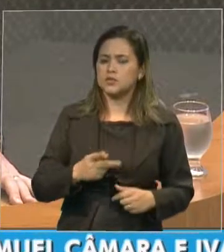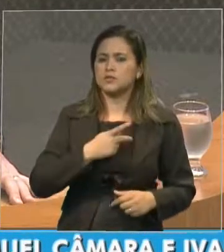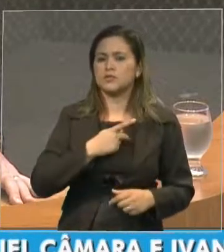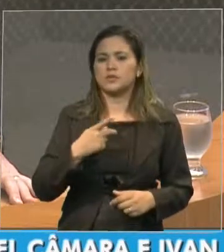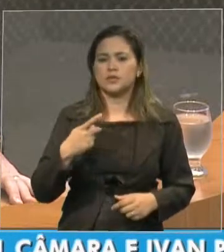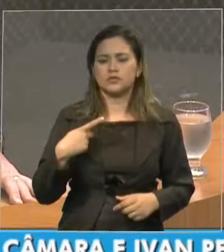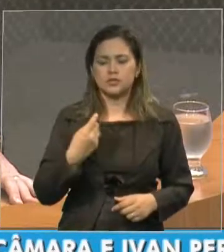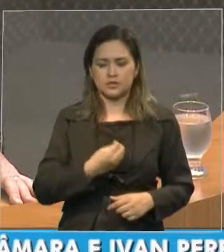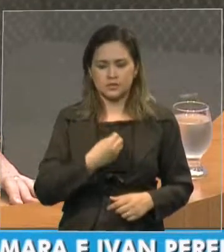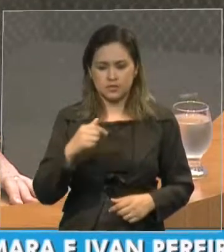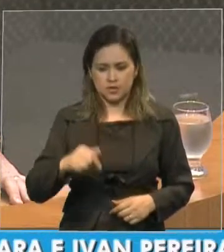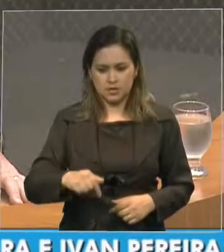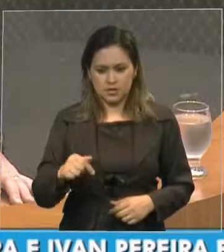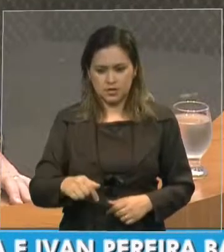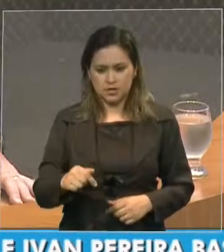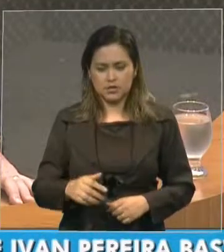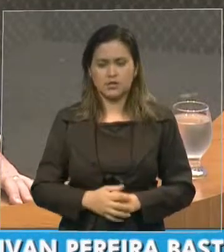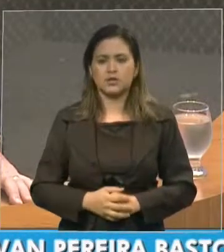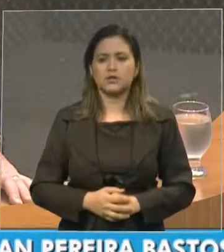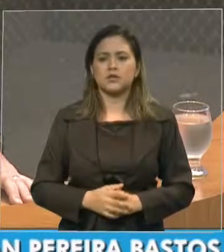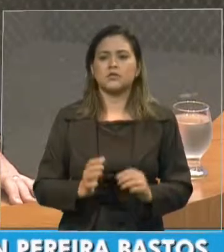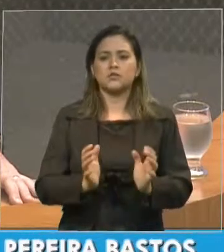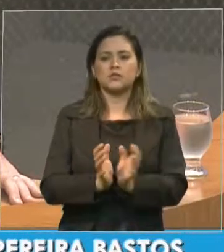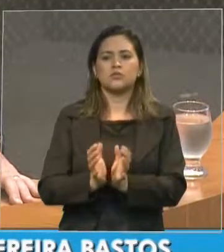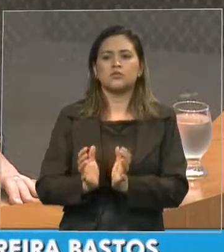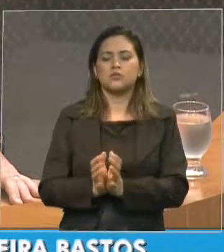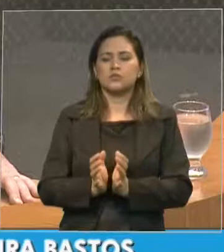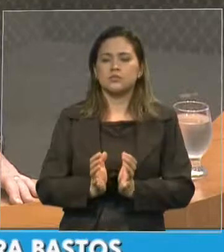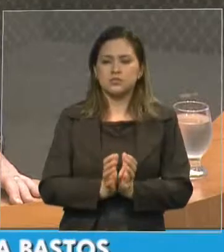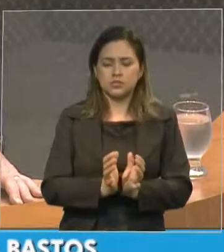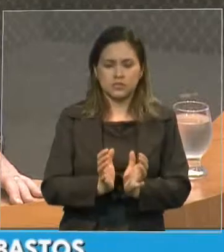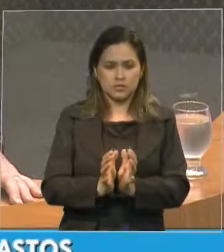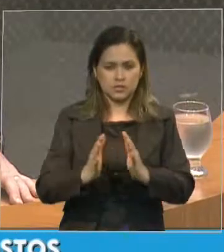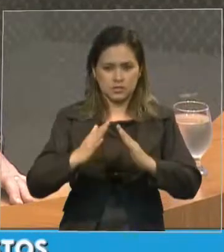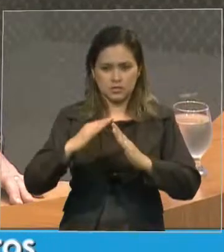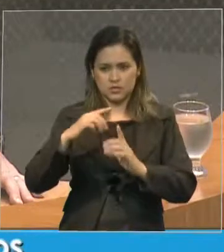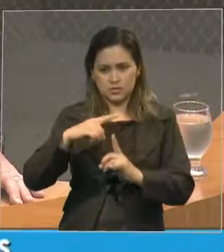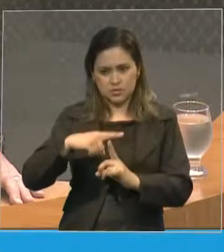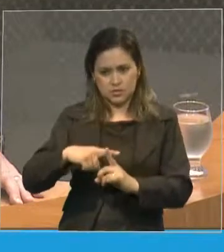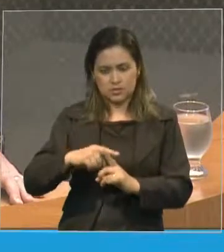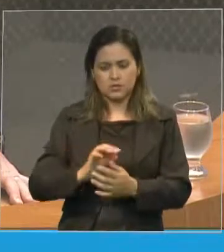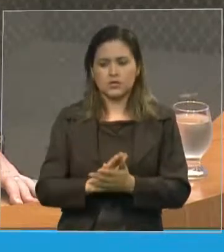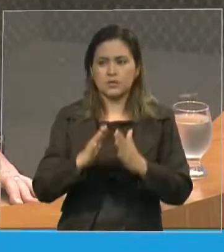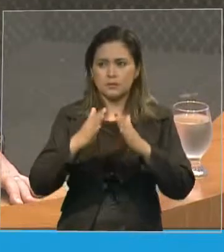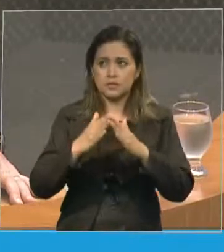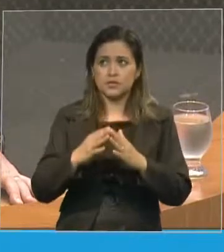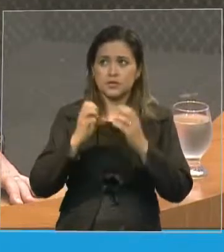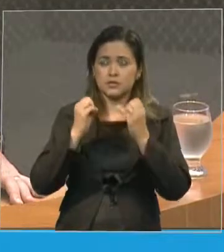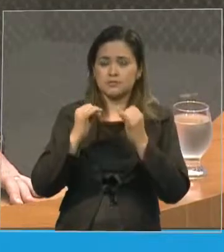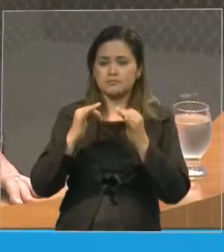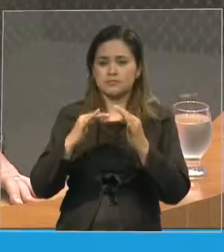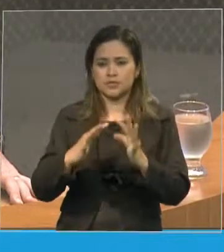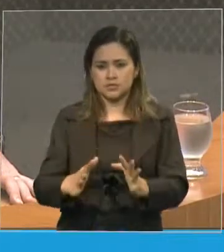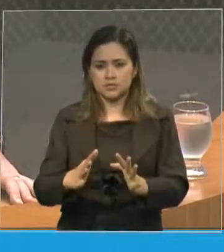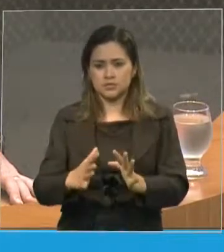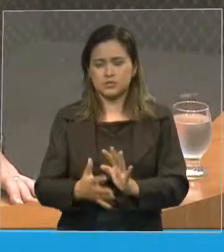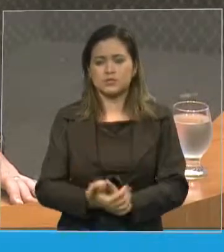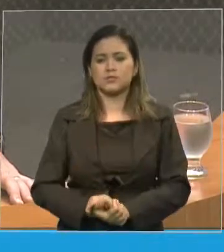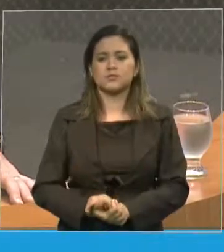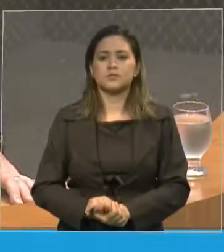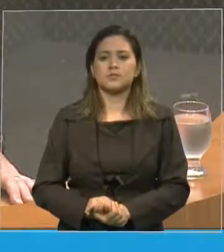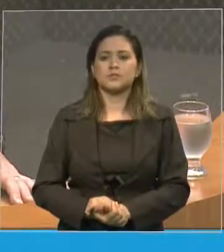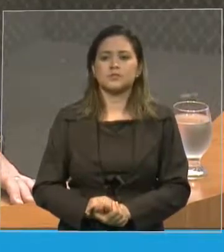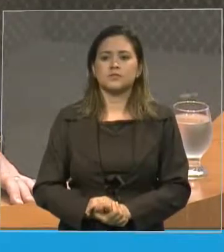estão, sobre as convenções, que aqui se fazem representar, e eu invoco a bênção de Deus, pela Palavra Bíblica,